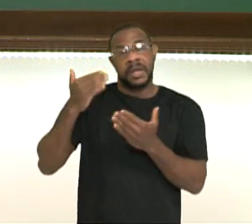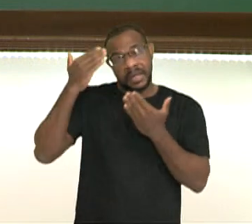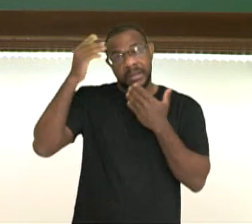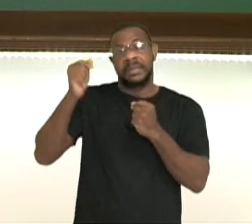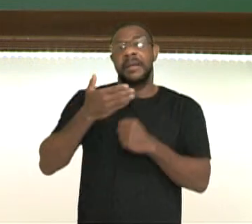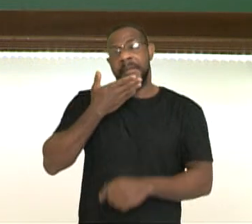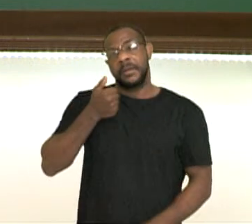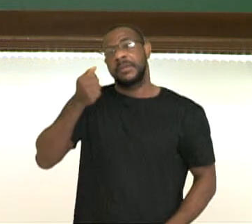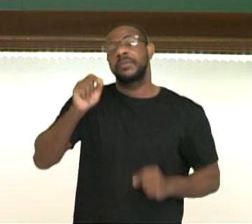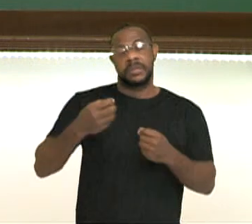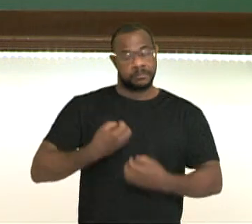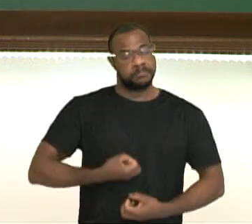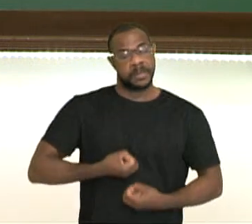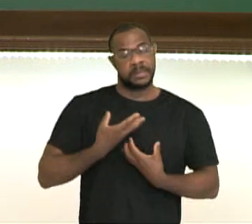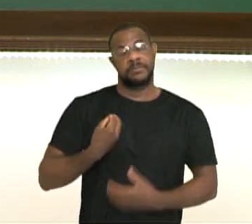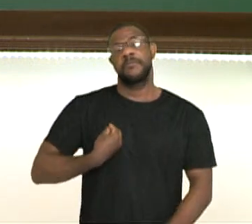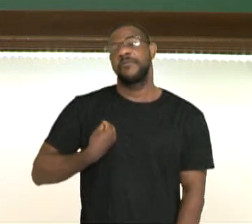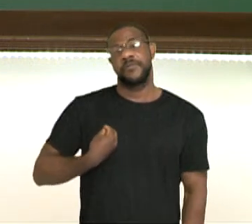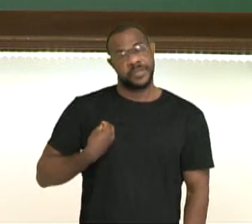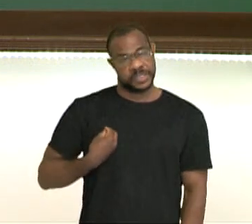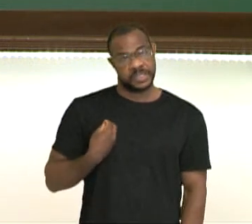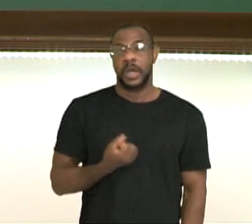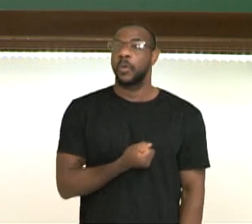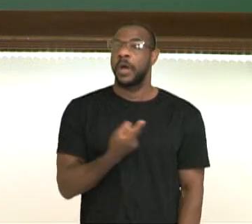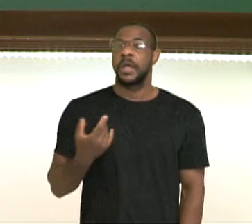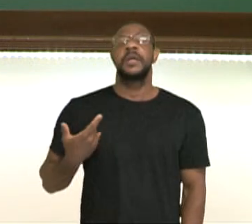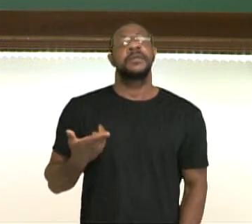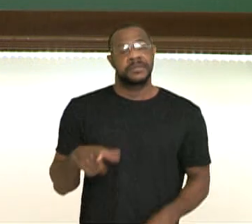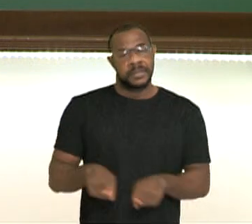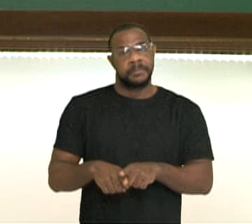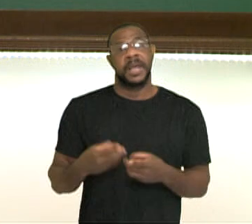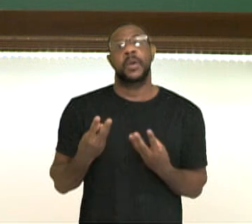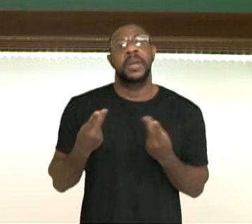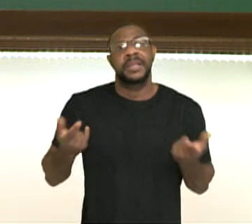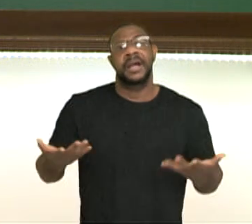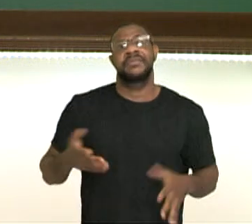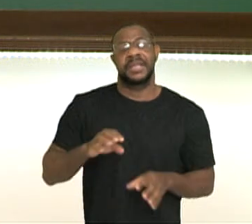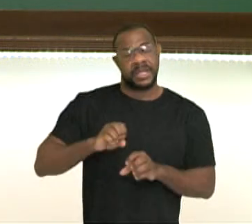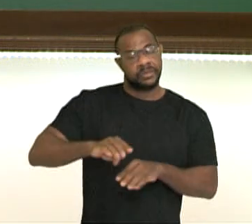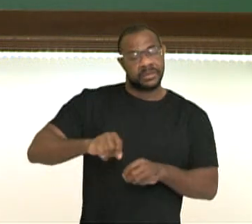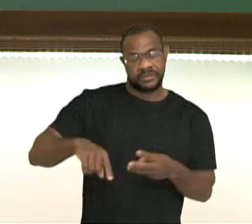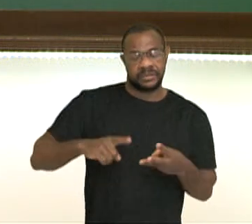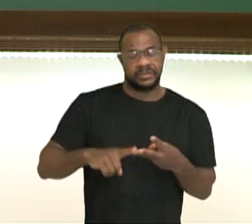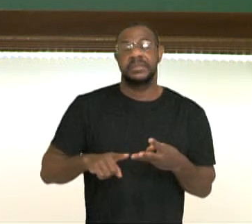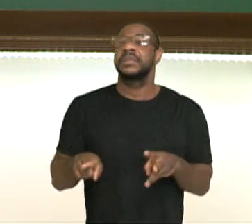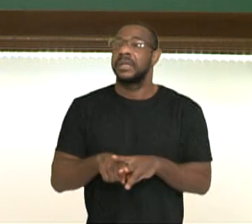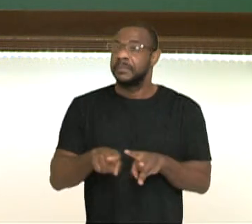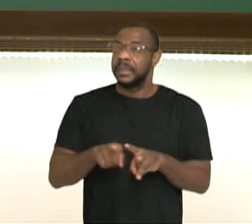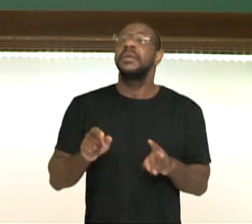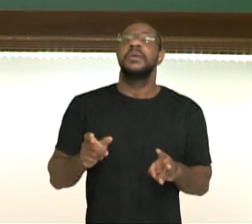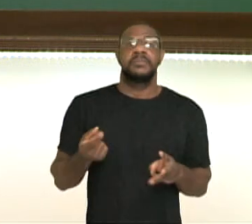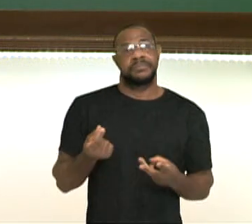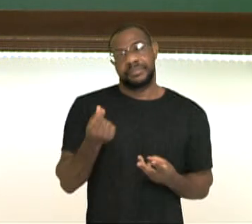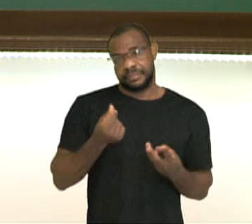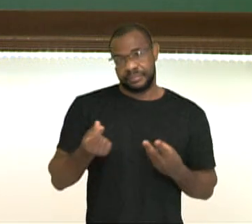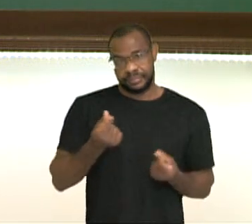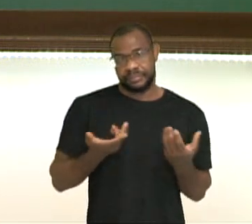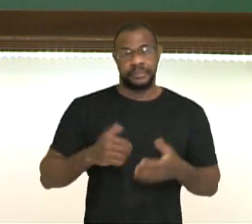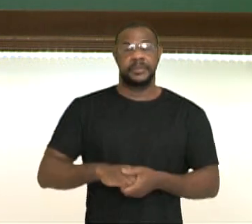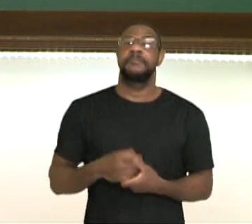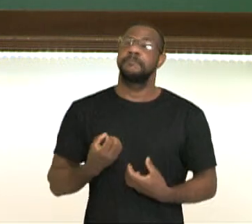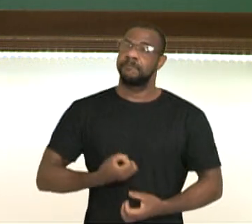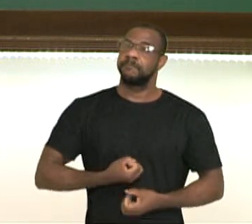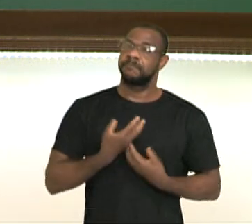à melhoria da expectativa de vida, à melhoria na qualidade de educação e melhoria na qualidade de renda. Nessa